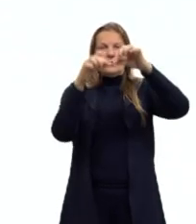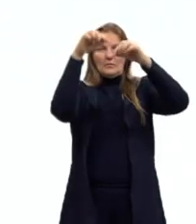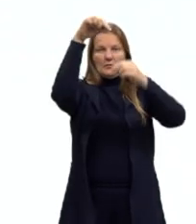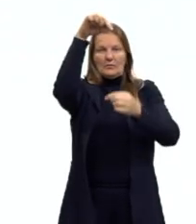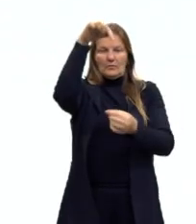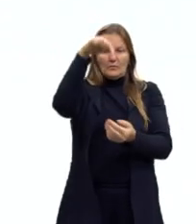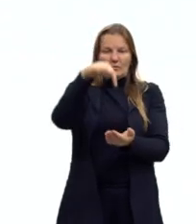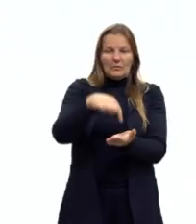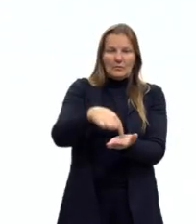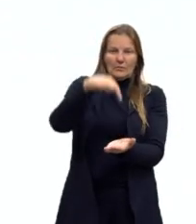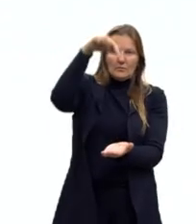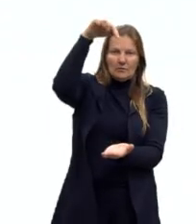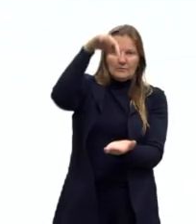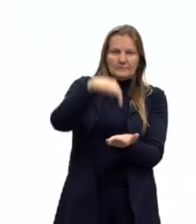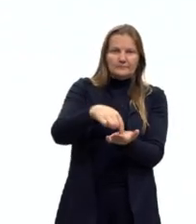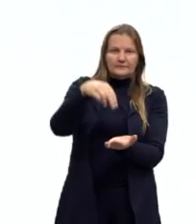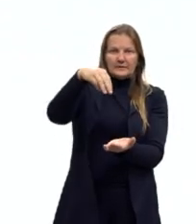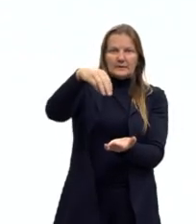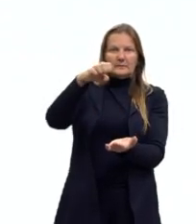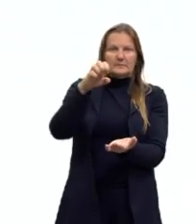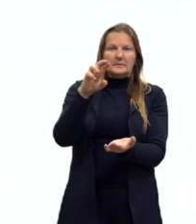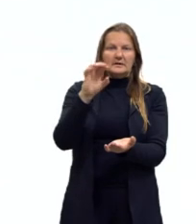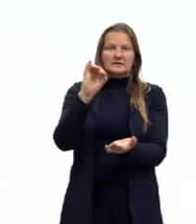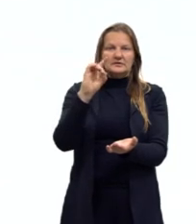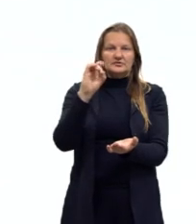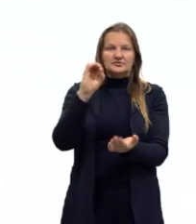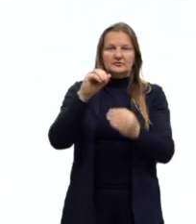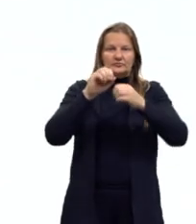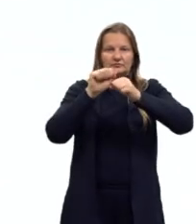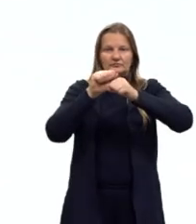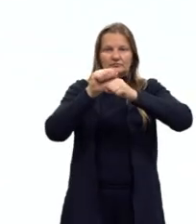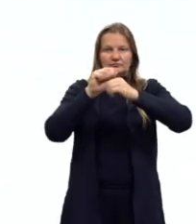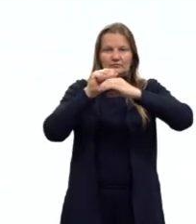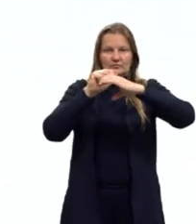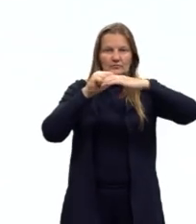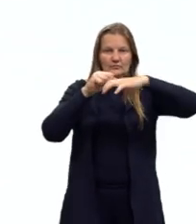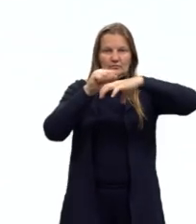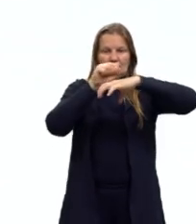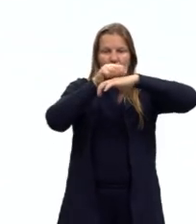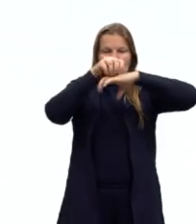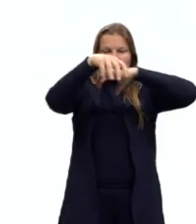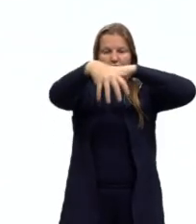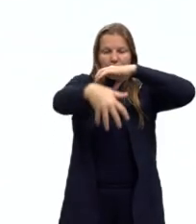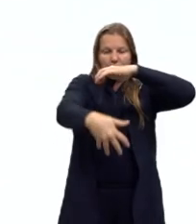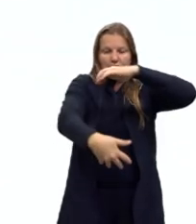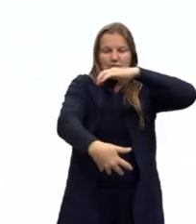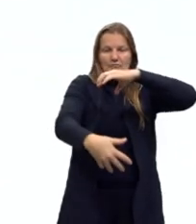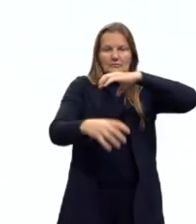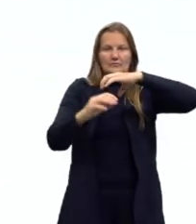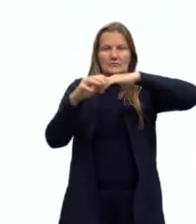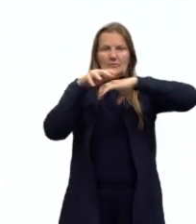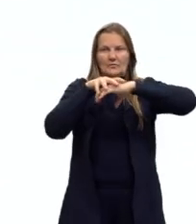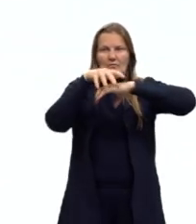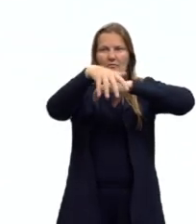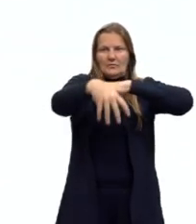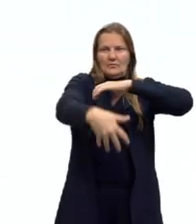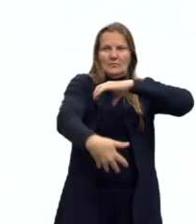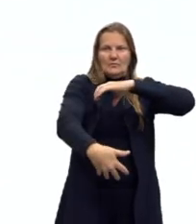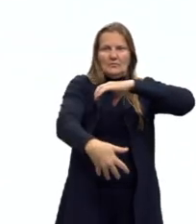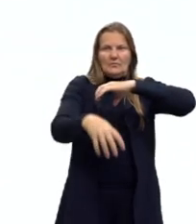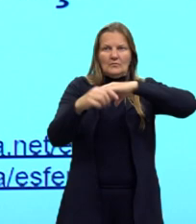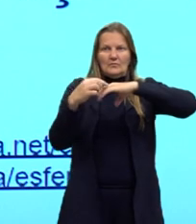Então o meridiano, né, seria esse corte obtido na vertical. Mas também é uma circunferência contida na esfera, né?